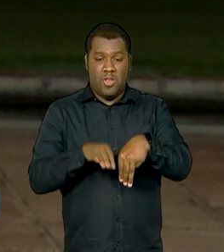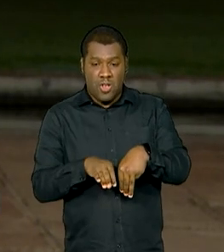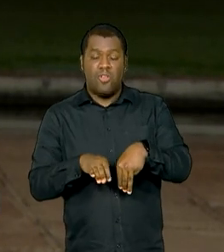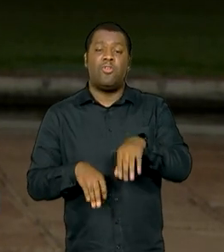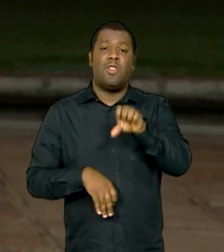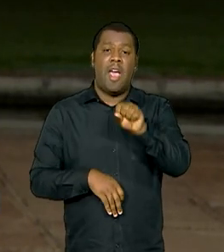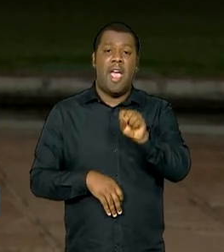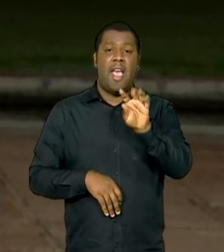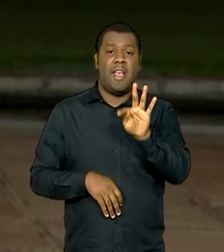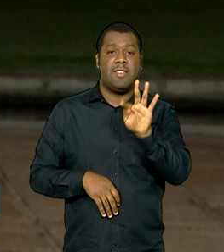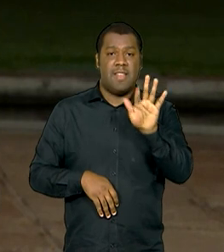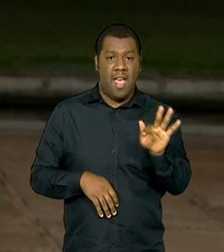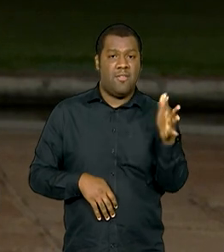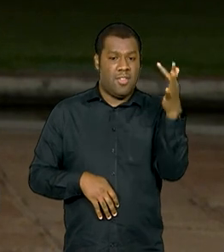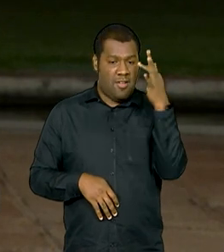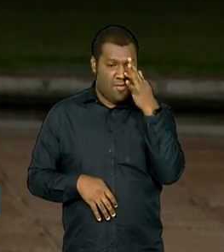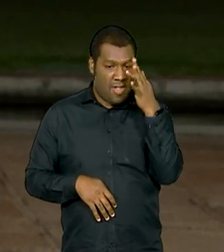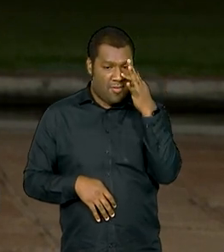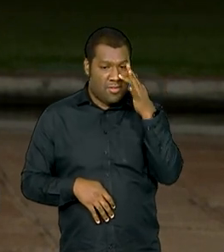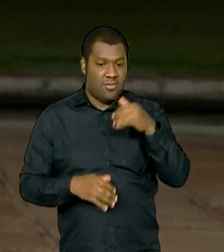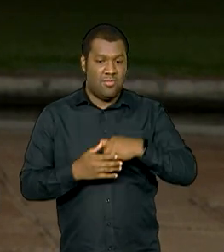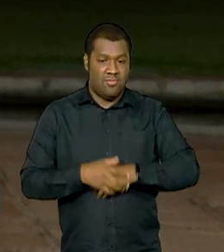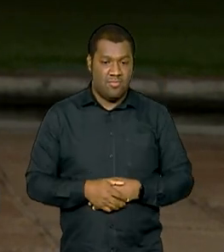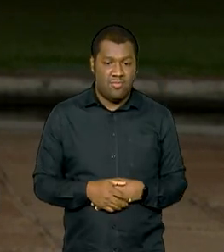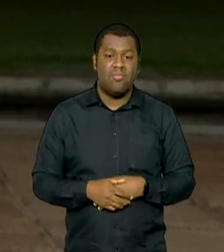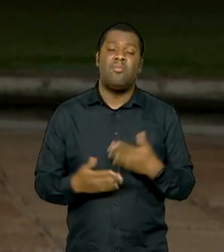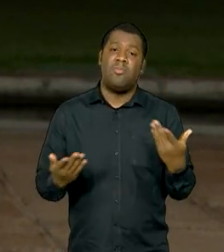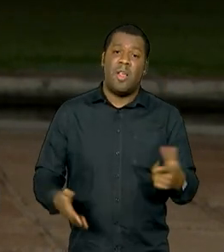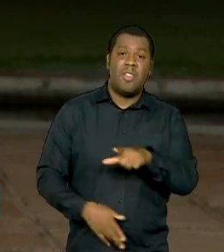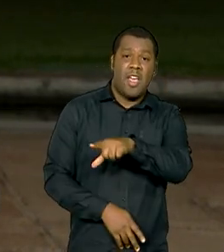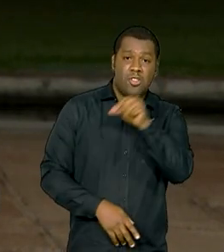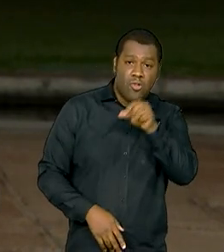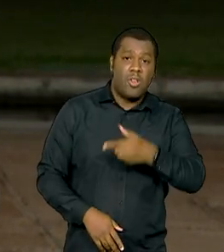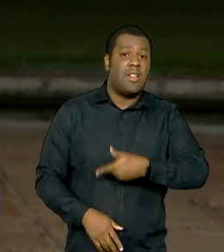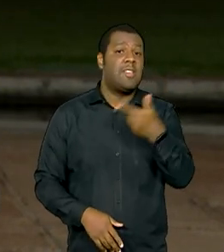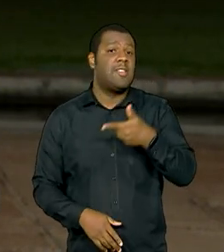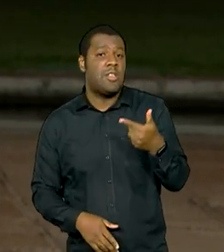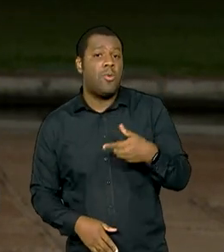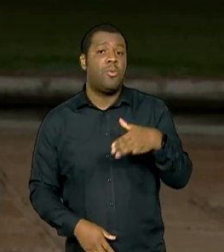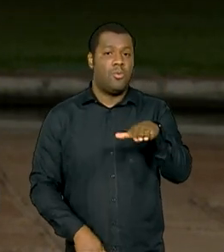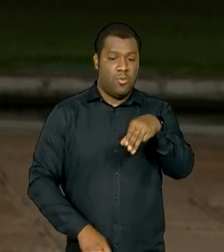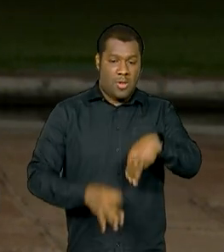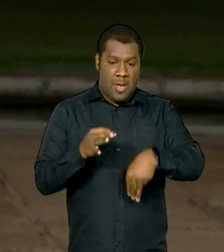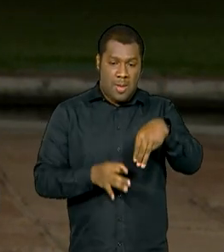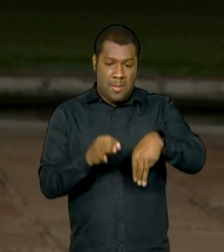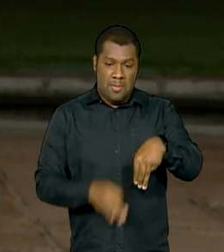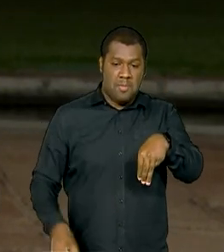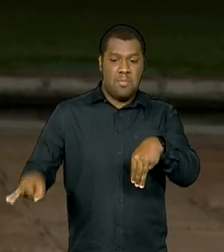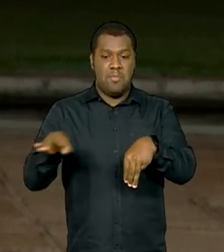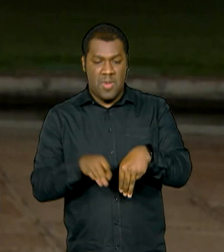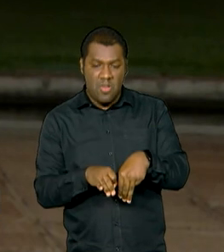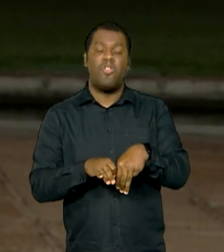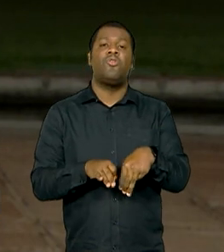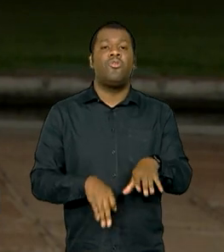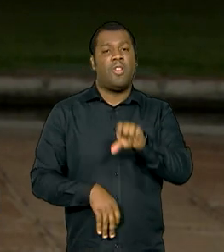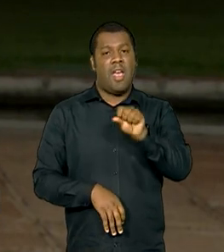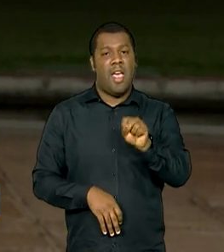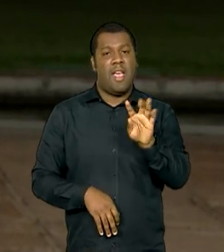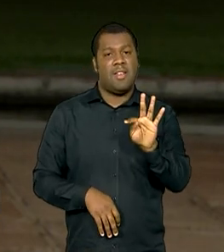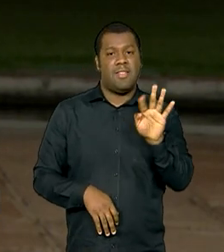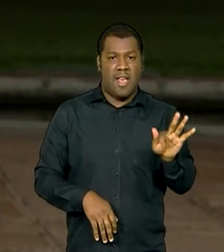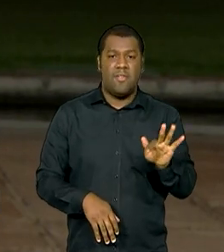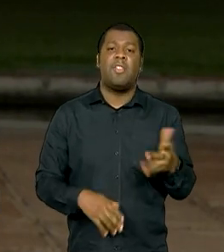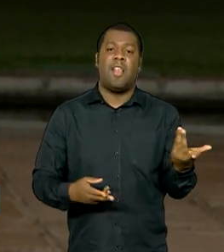do Supremo Tribunal Federal. Ele é o segundo indicado à corte pelo presidente Lula neste terceiro mandato. E o Dino vai